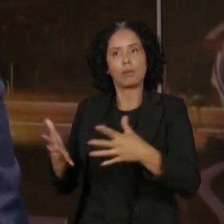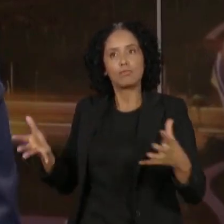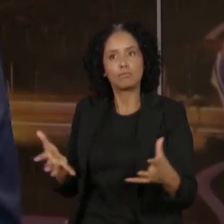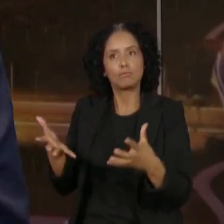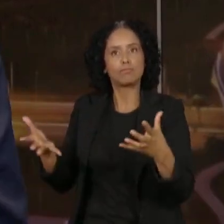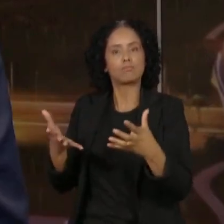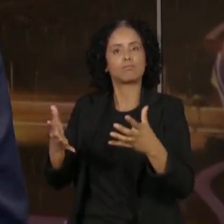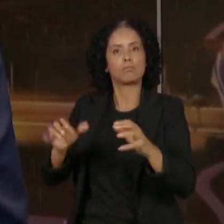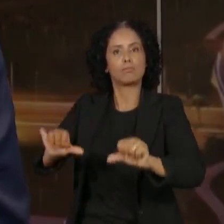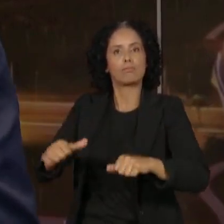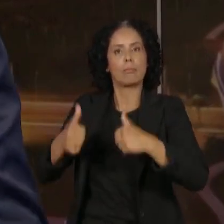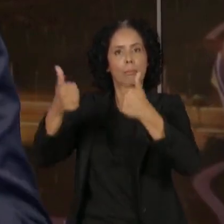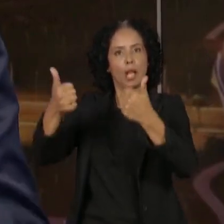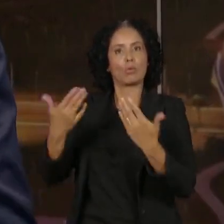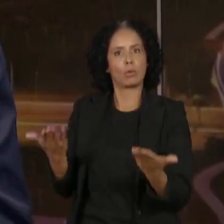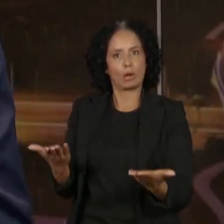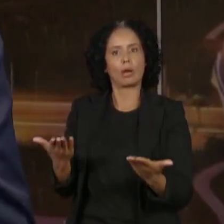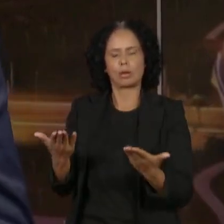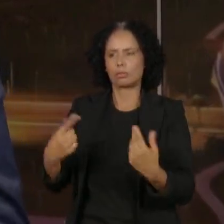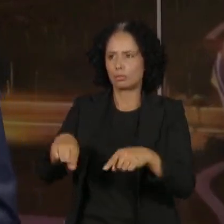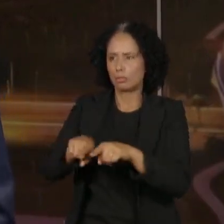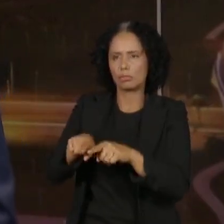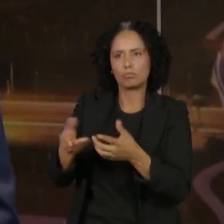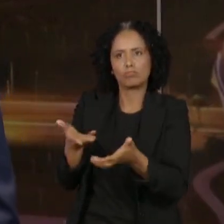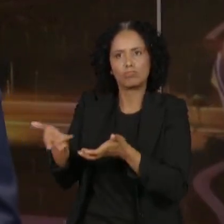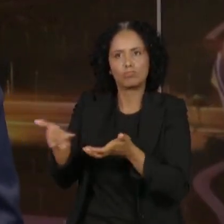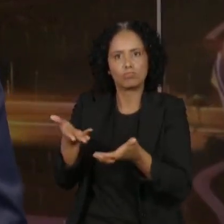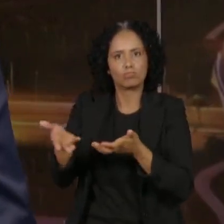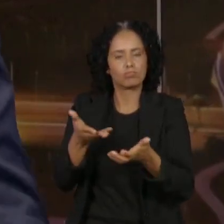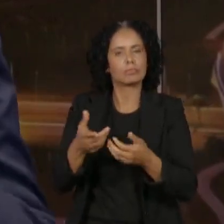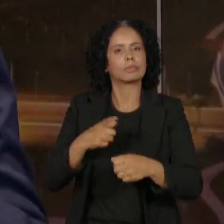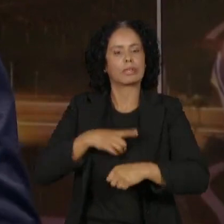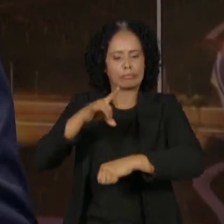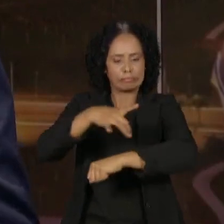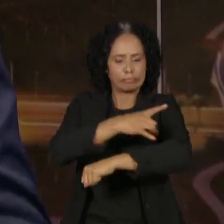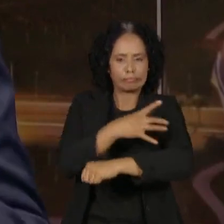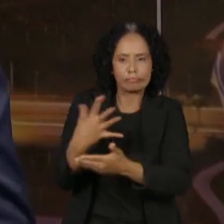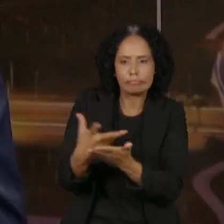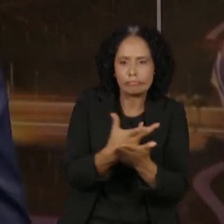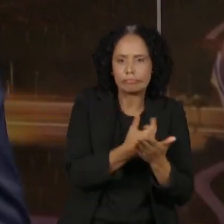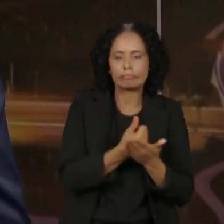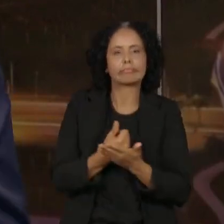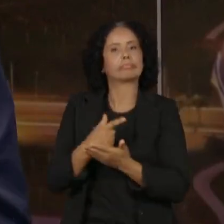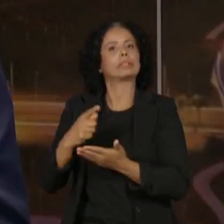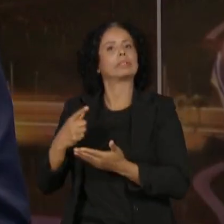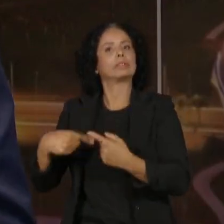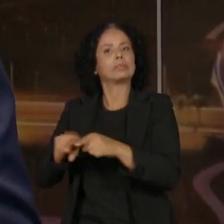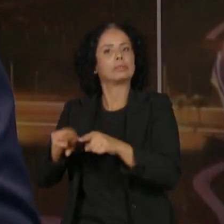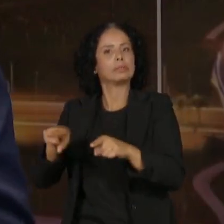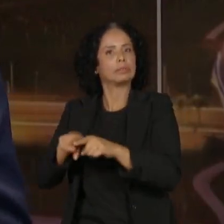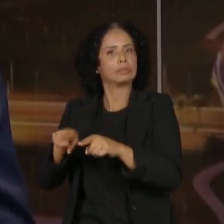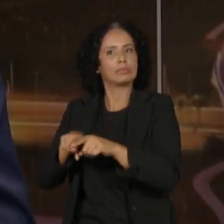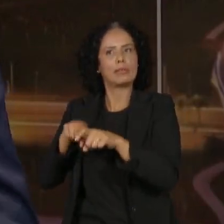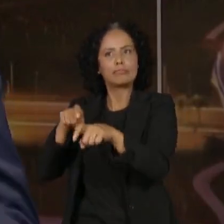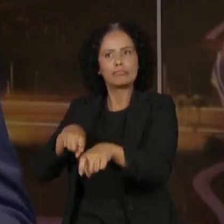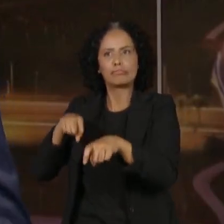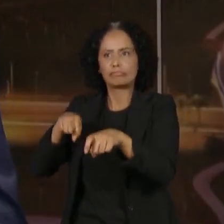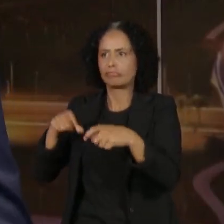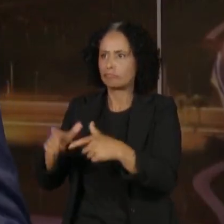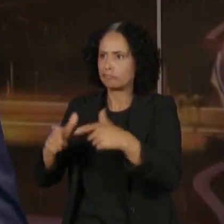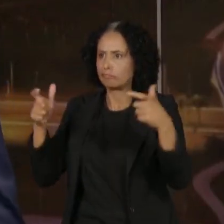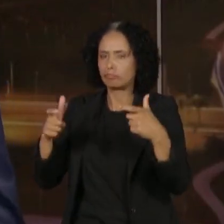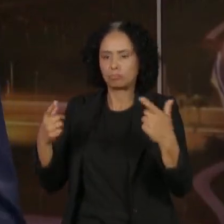atender esses dois segmentos e dialogar com esses dois segmentos, buscando consolidar o Brasil como um dos